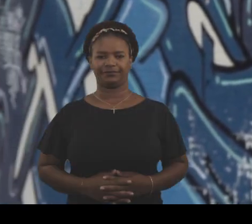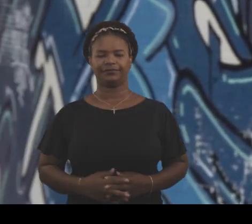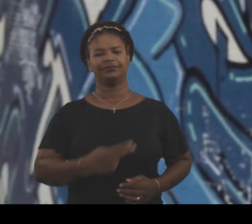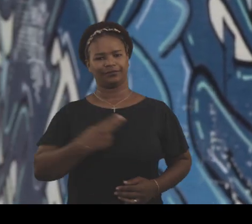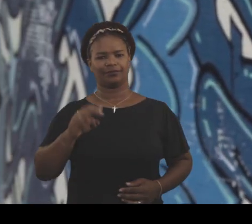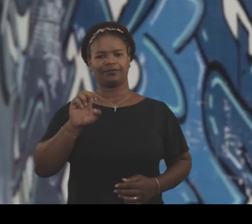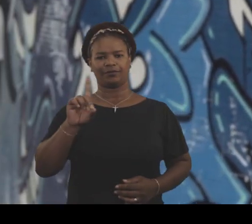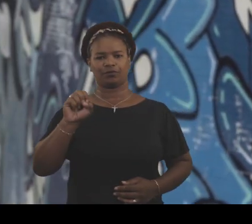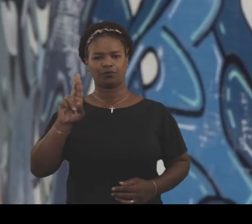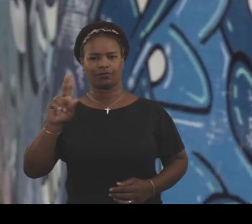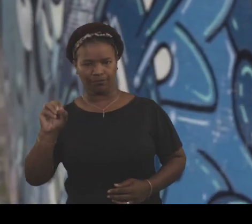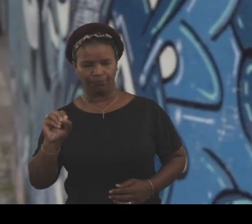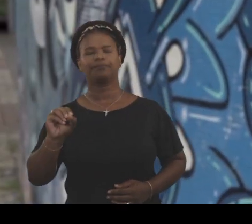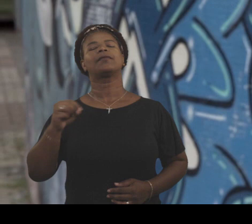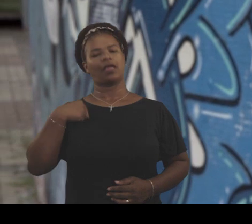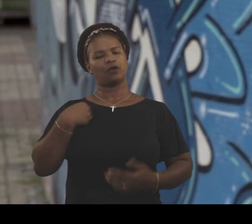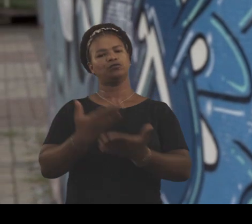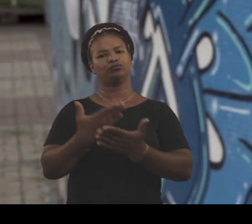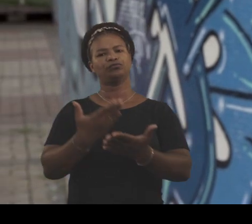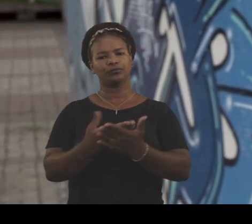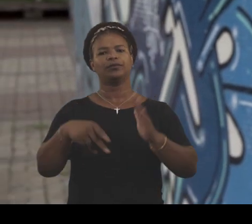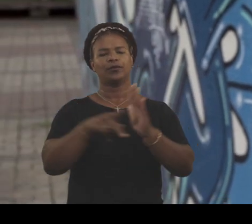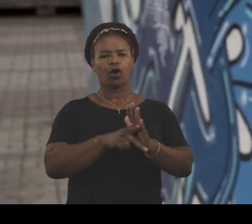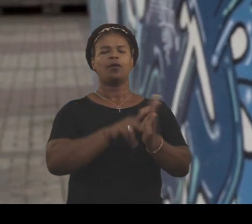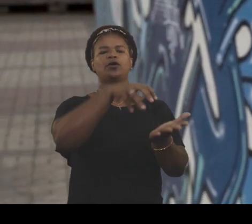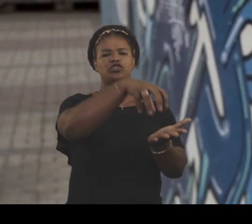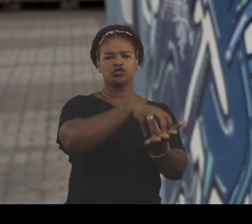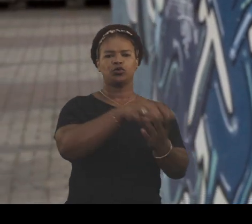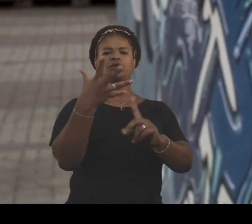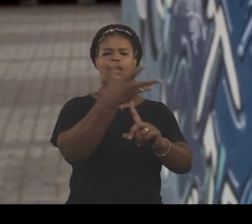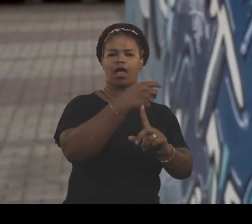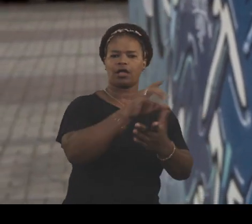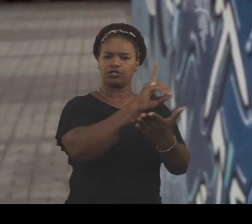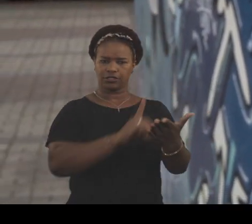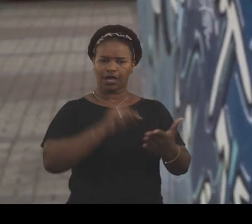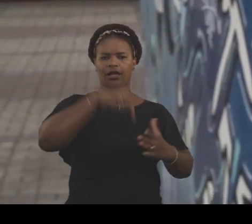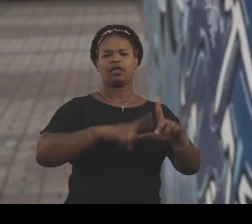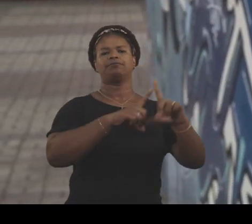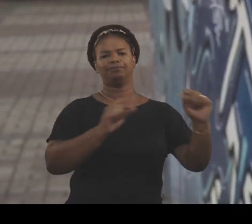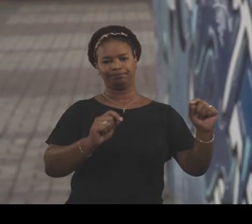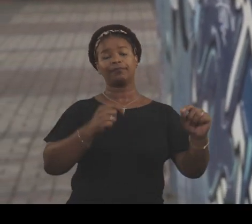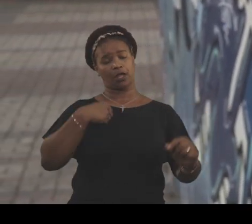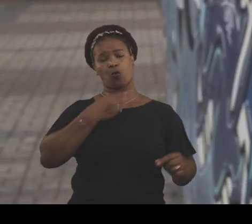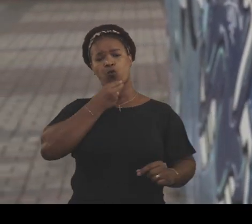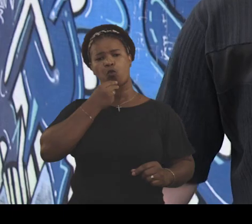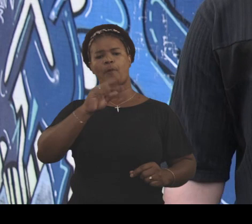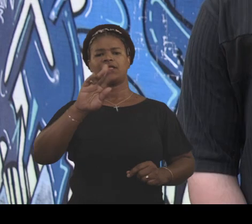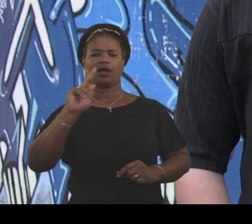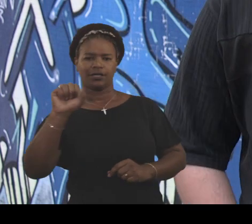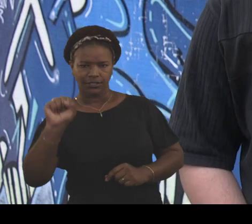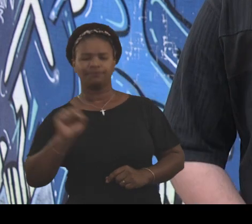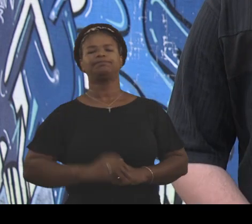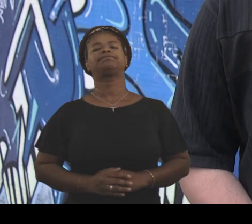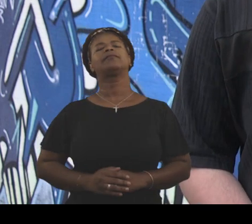Meu nome é Eduardo Novaes, eu sou estudante do Instituto de Artes e Design aqui da UFJF e eu sou homem transexual. Em